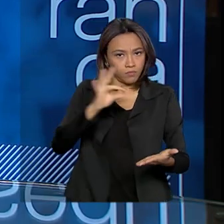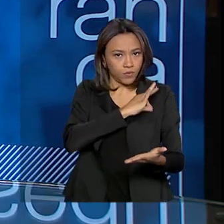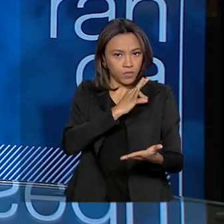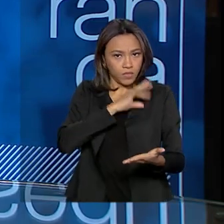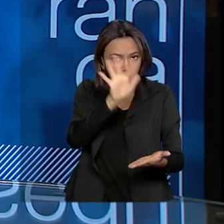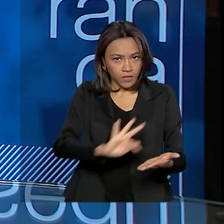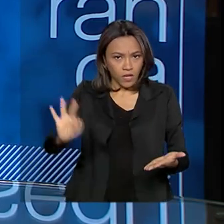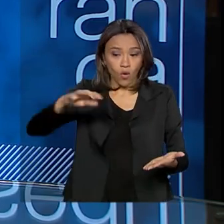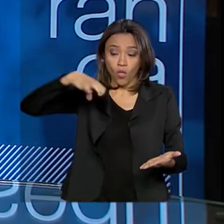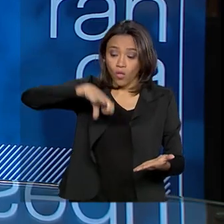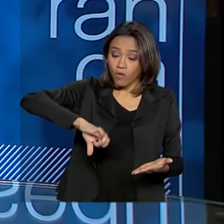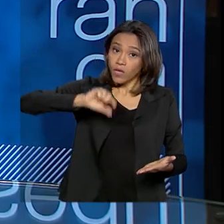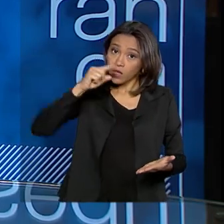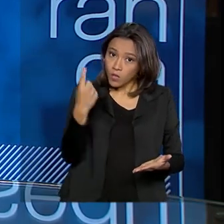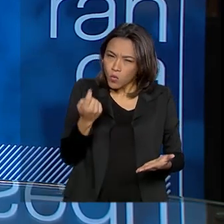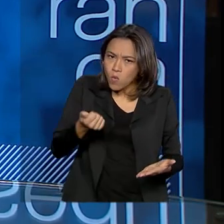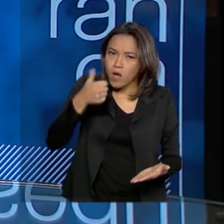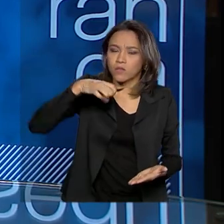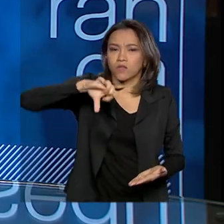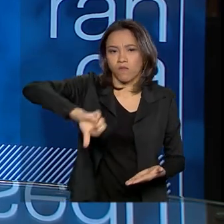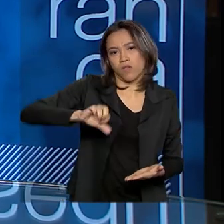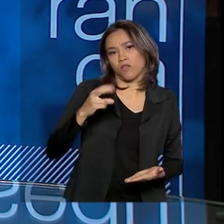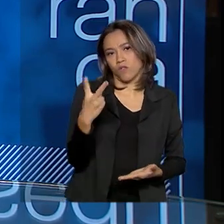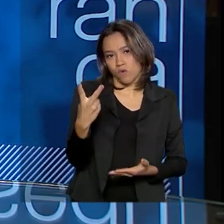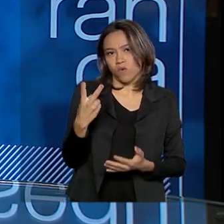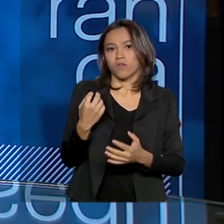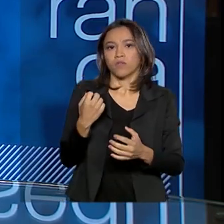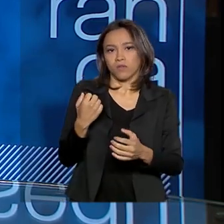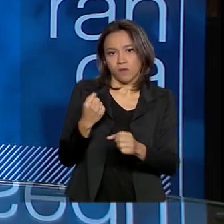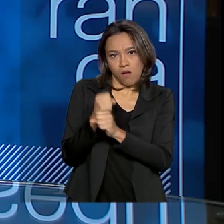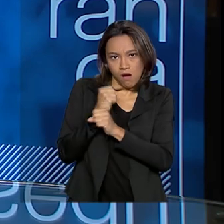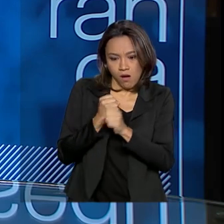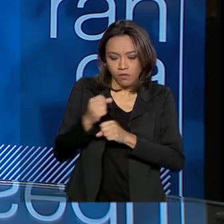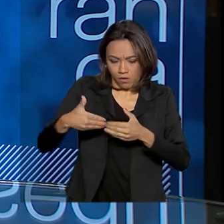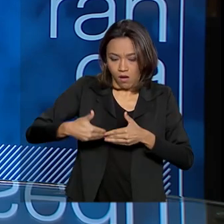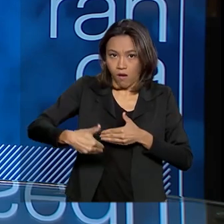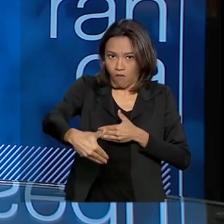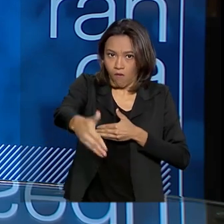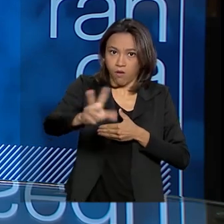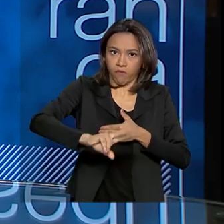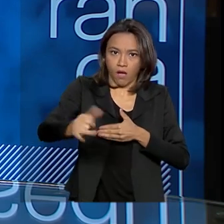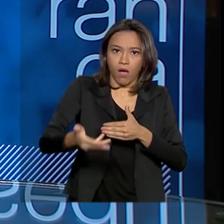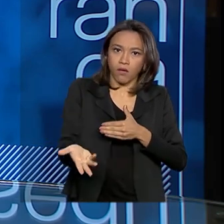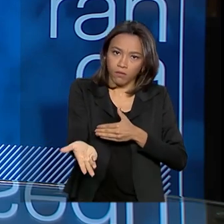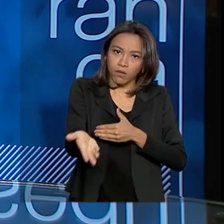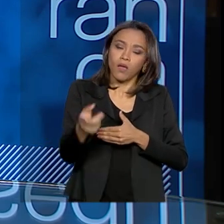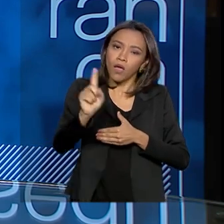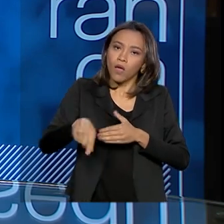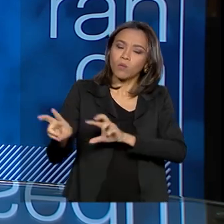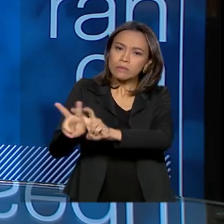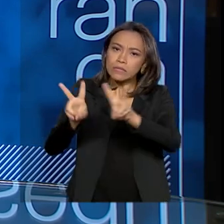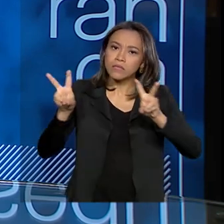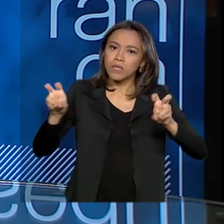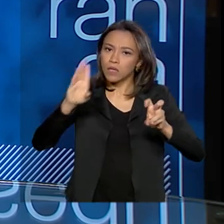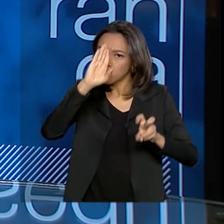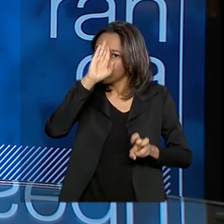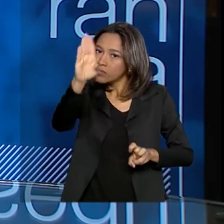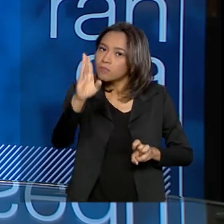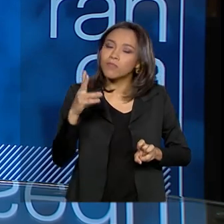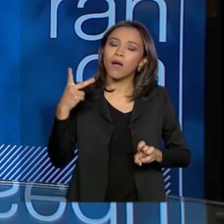nossos 91 anos, quase 92, que vamos completar nesse ano de existência. é o tema prioritário da instituição.